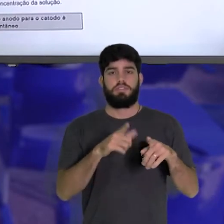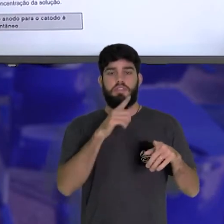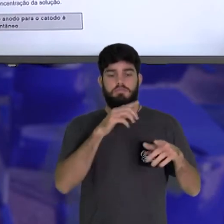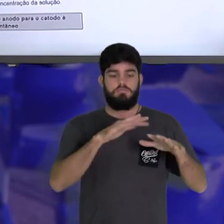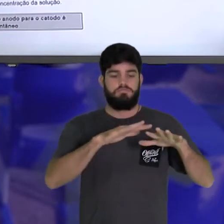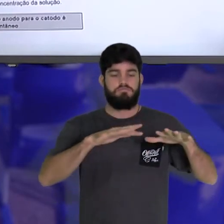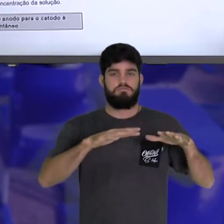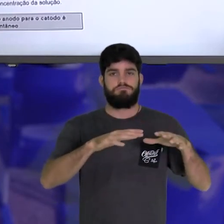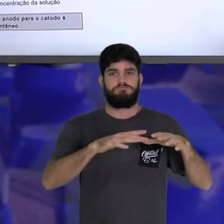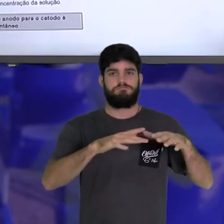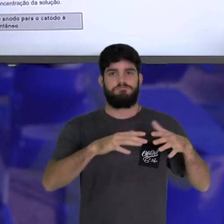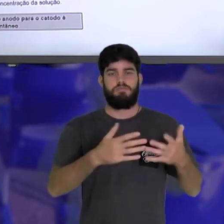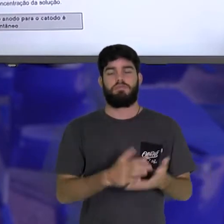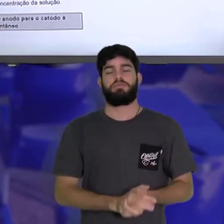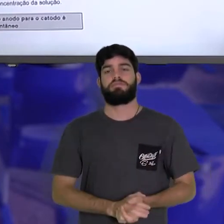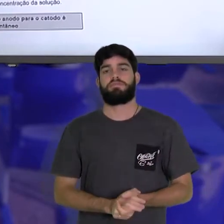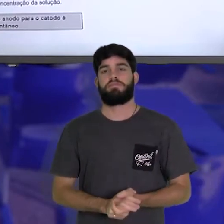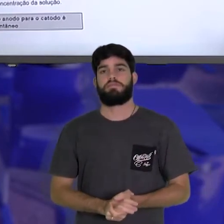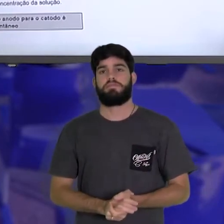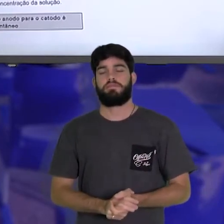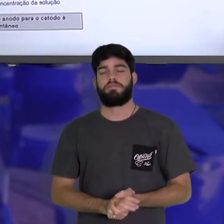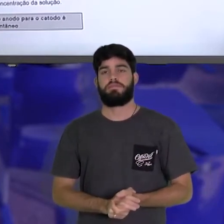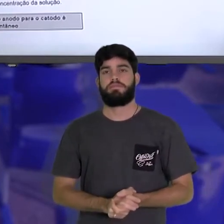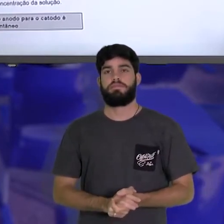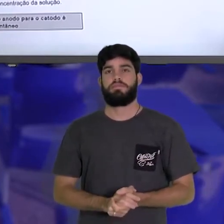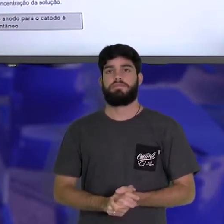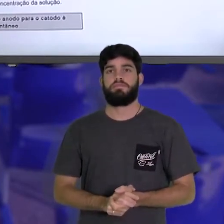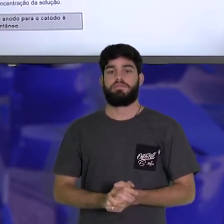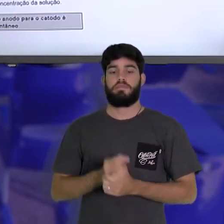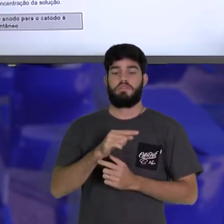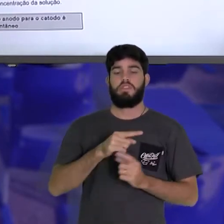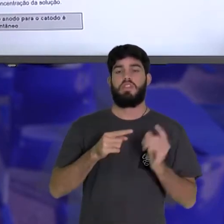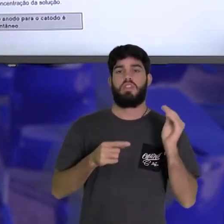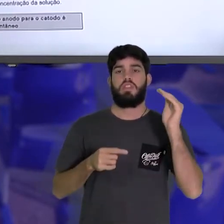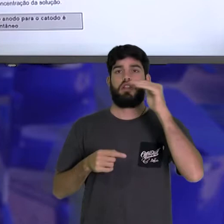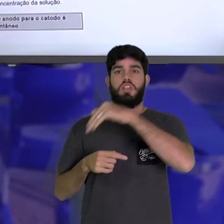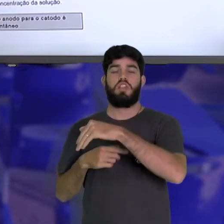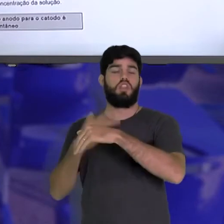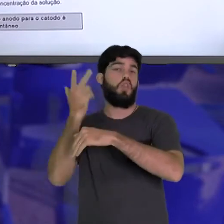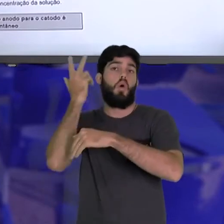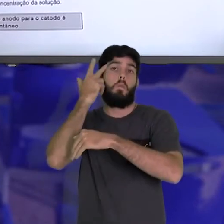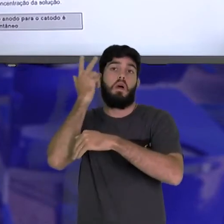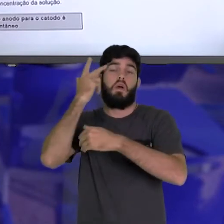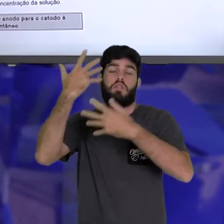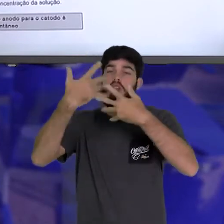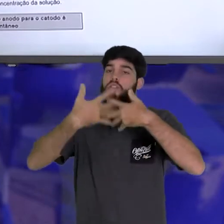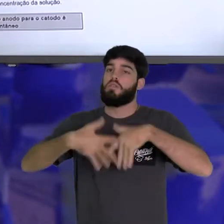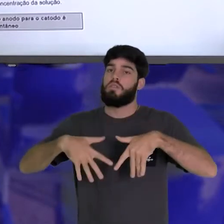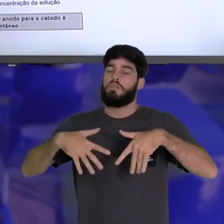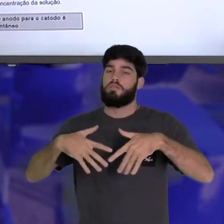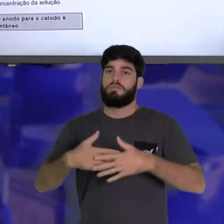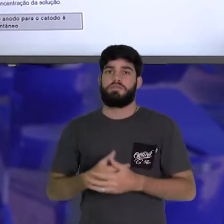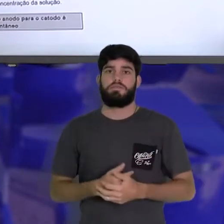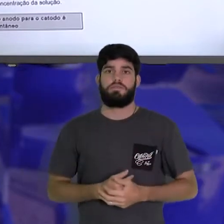O fluxo de elétron do ânodo para o cátodo é espontâneo. Então, o elétron passa